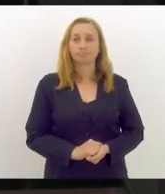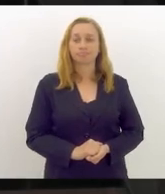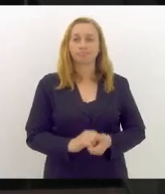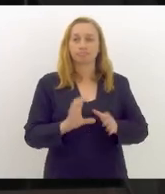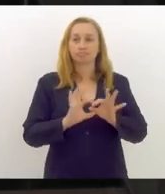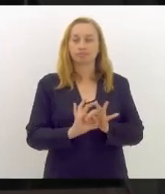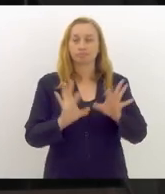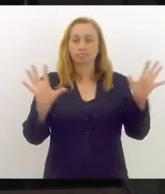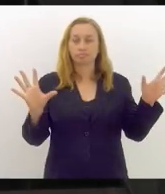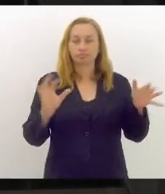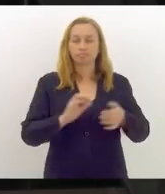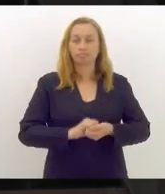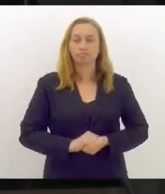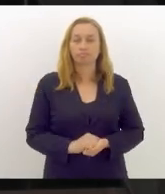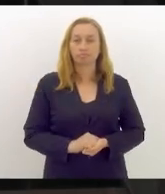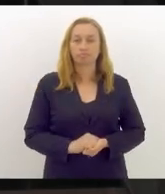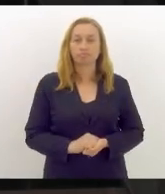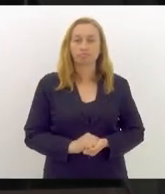democracia.